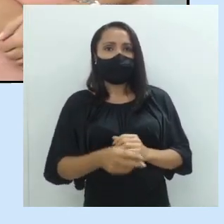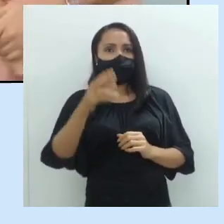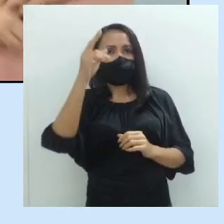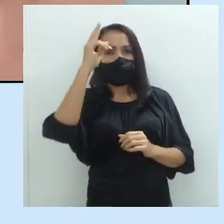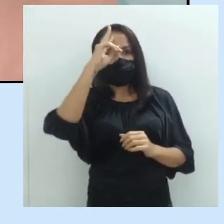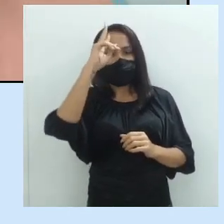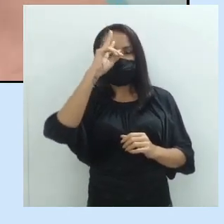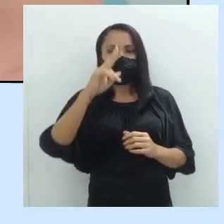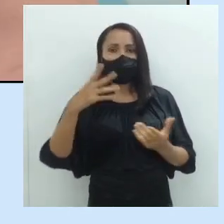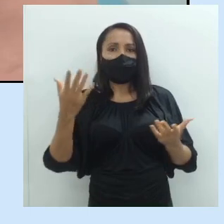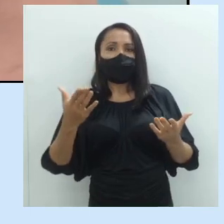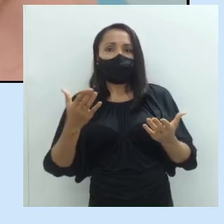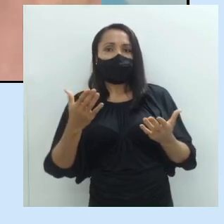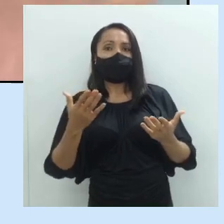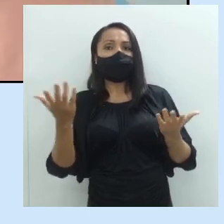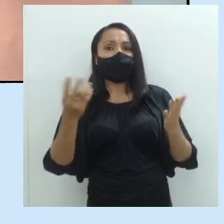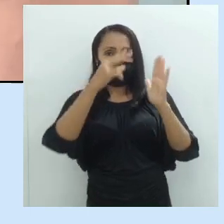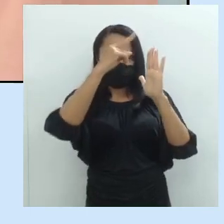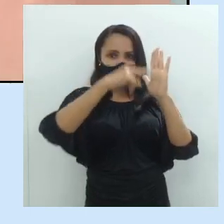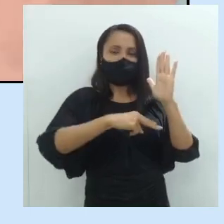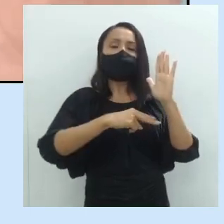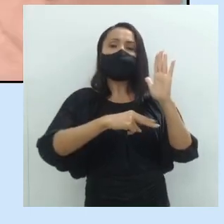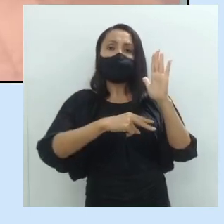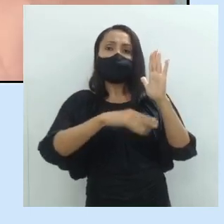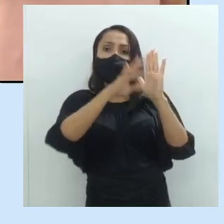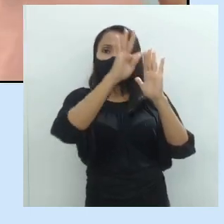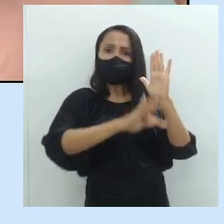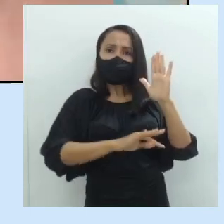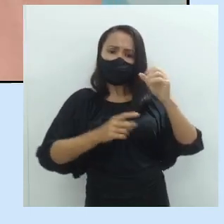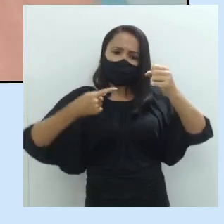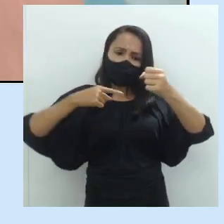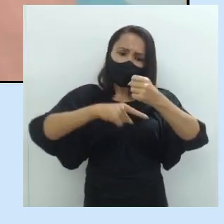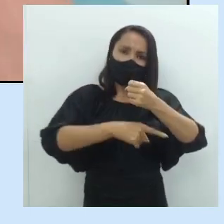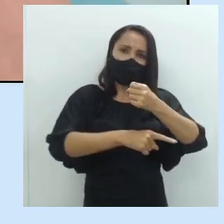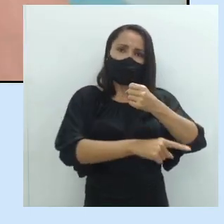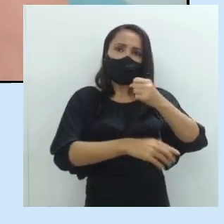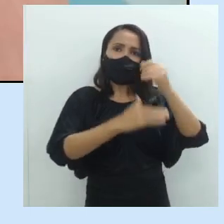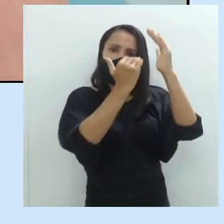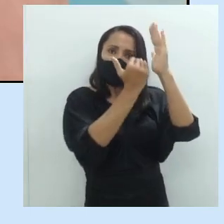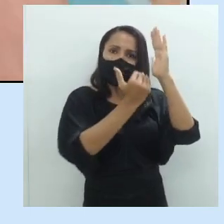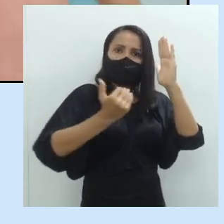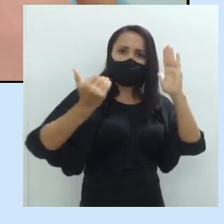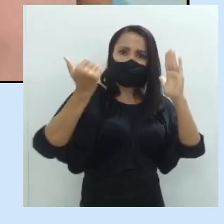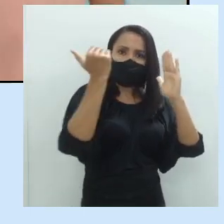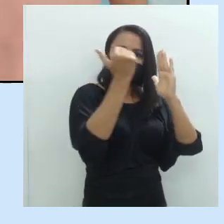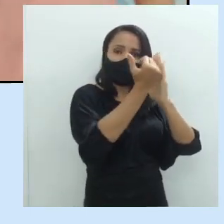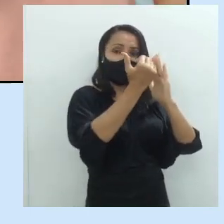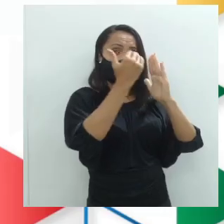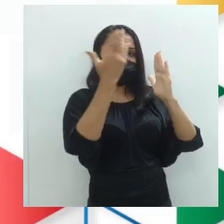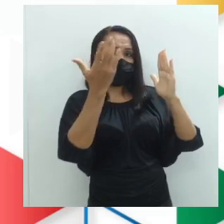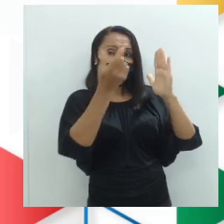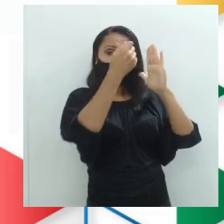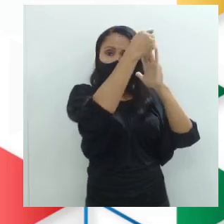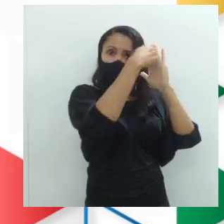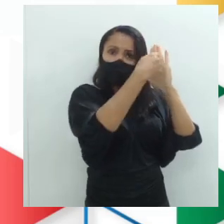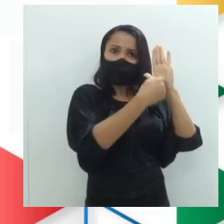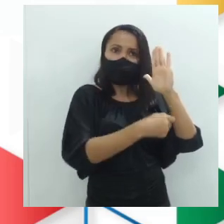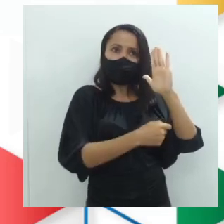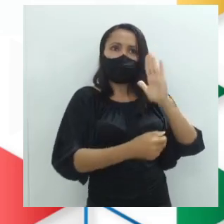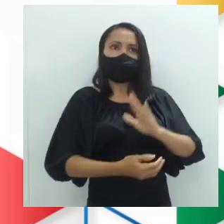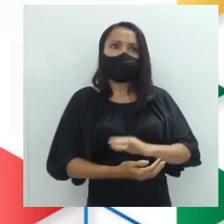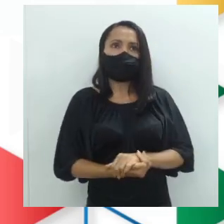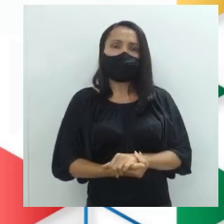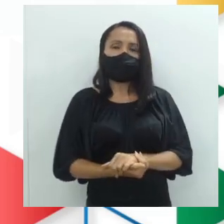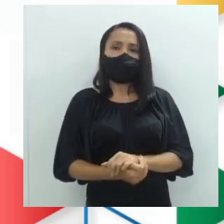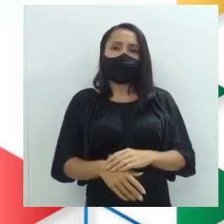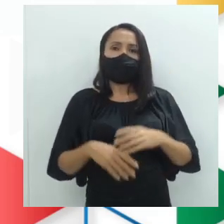implícito é saber ler um texto com profundidade, ultrapassando o meramente dito. E aqui é ler as